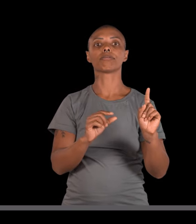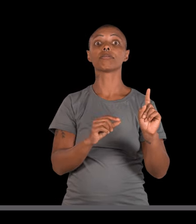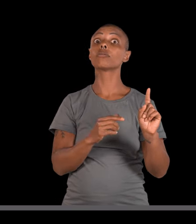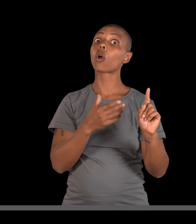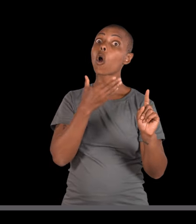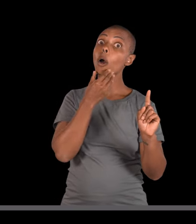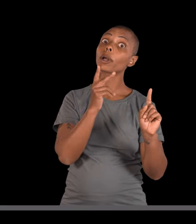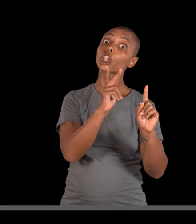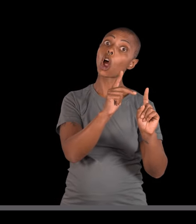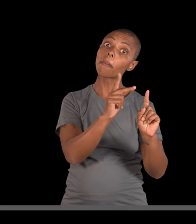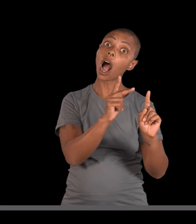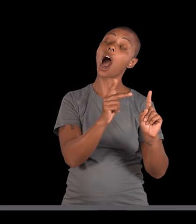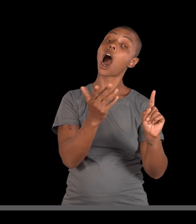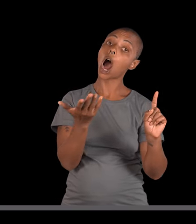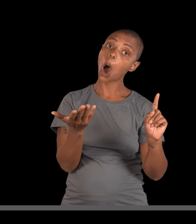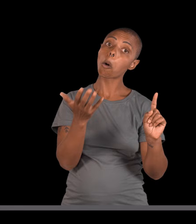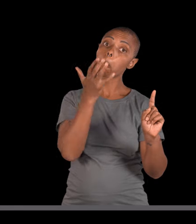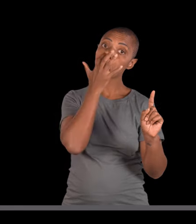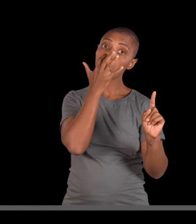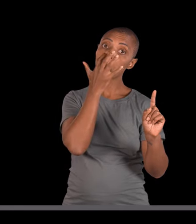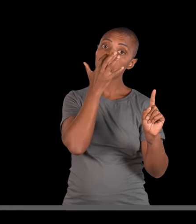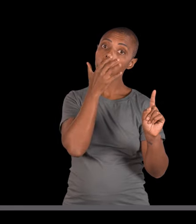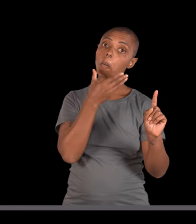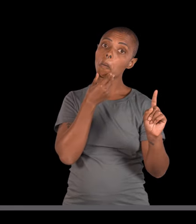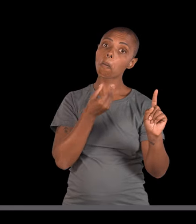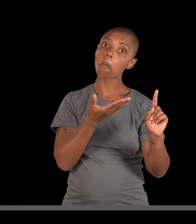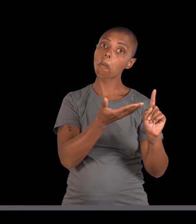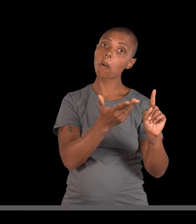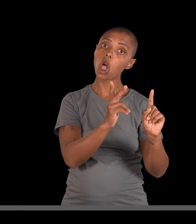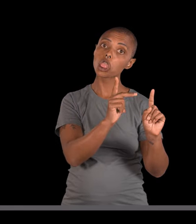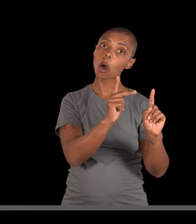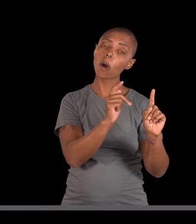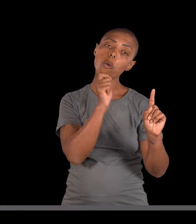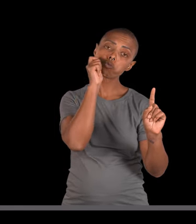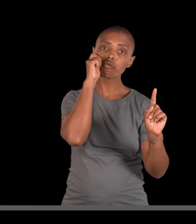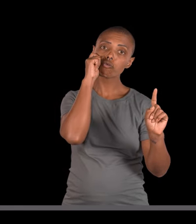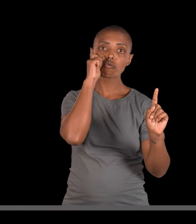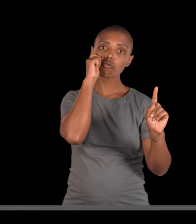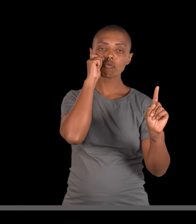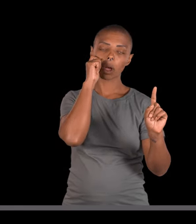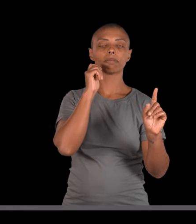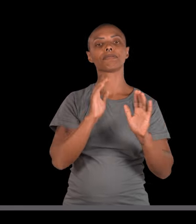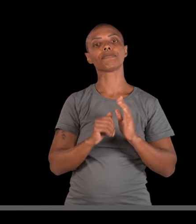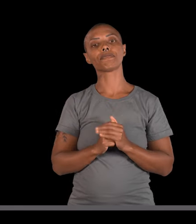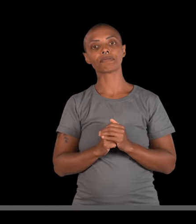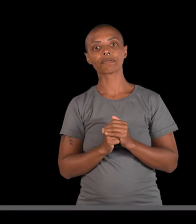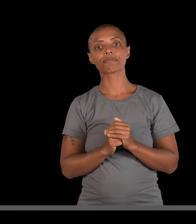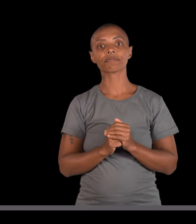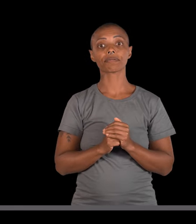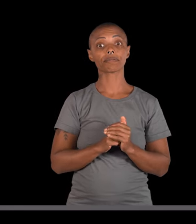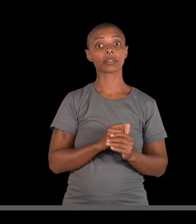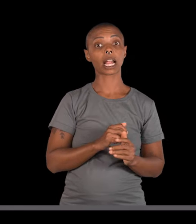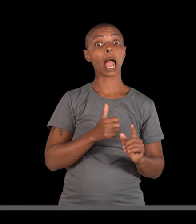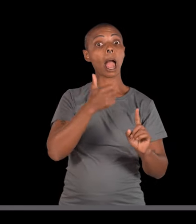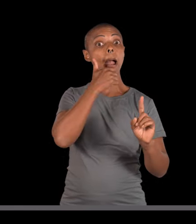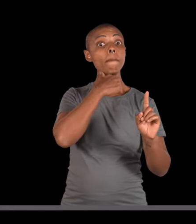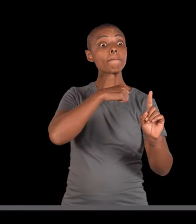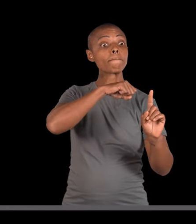normal, olha ele é normal, o homem ele é normal, que bonitinho,